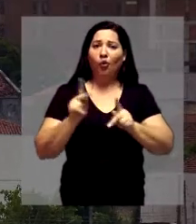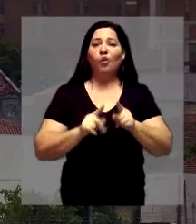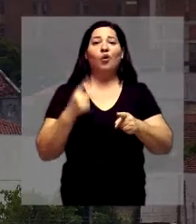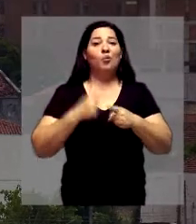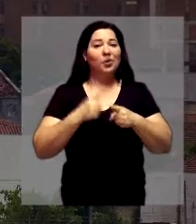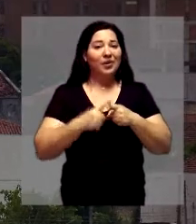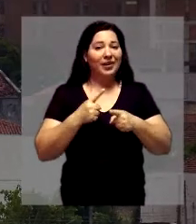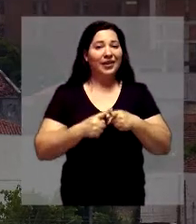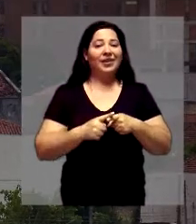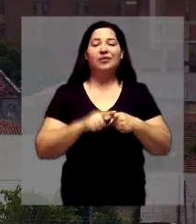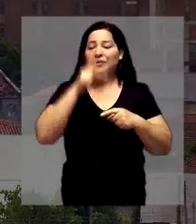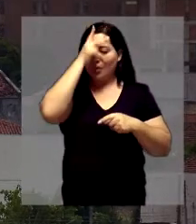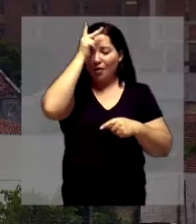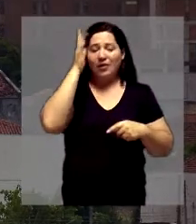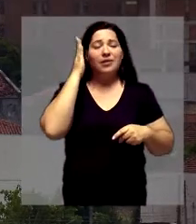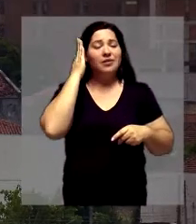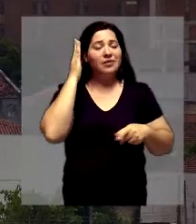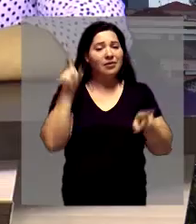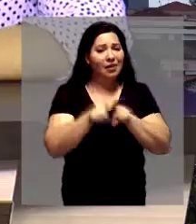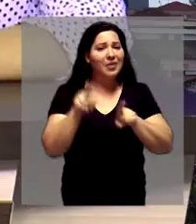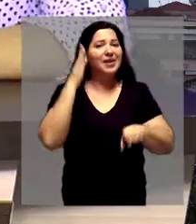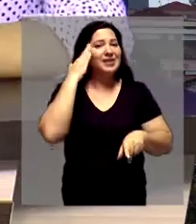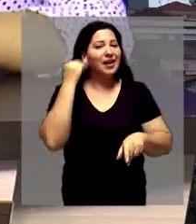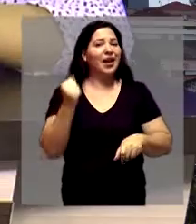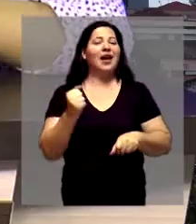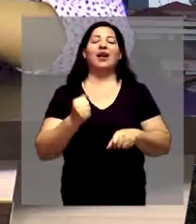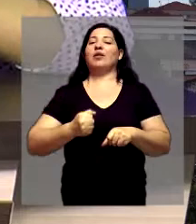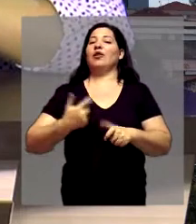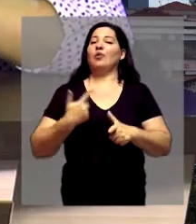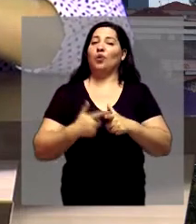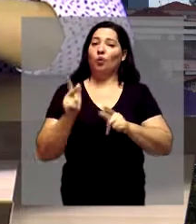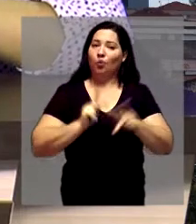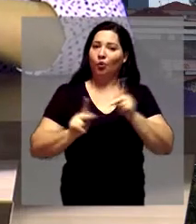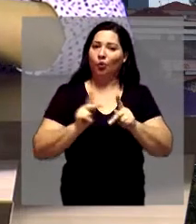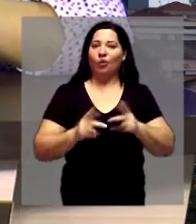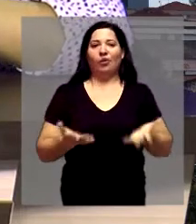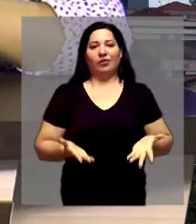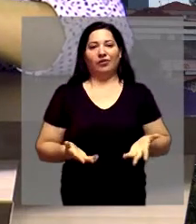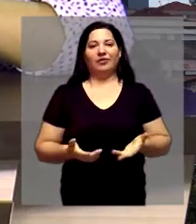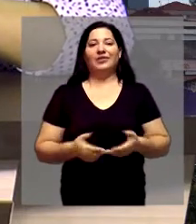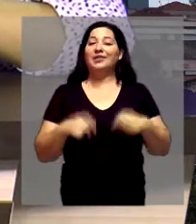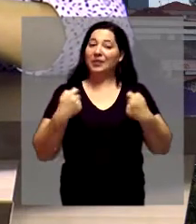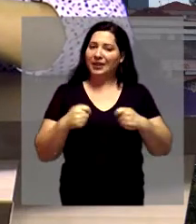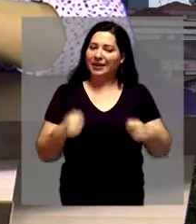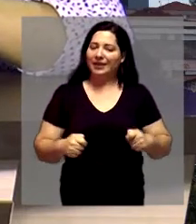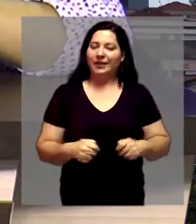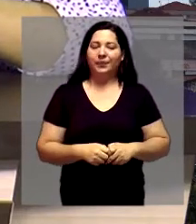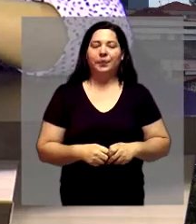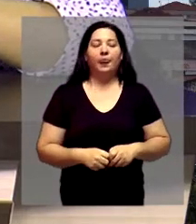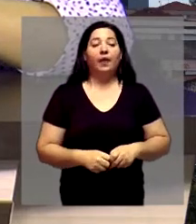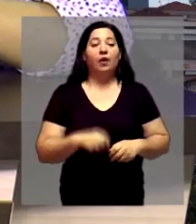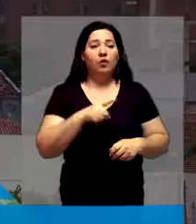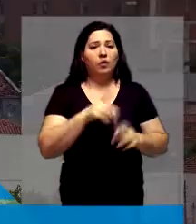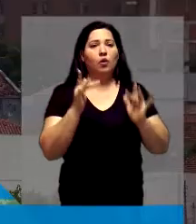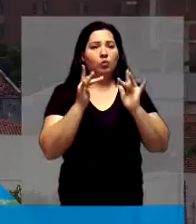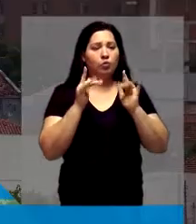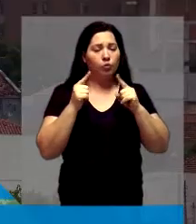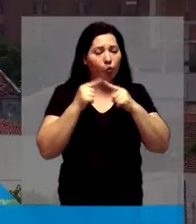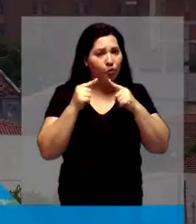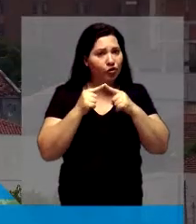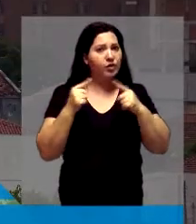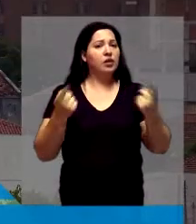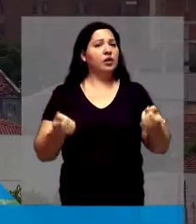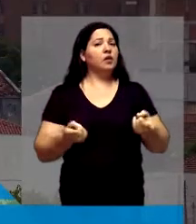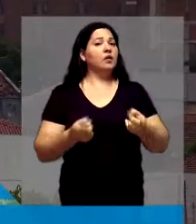cidade. Então, nós vamos trabalhar dessa forma. E assim, você tem alguma bandeira específica pro seu trabalho aqui na Câmara? Fernanda,